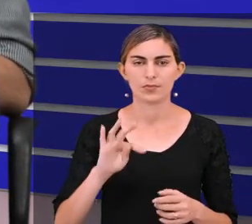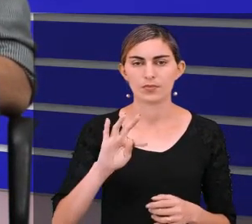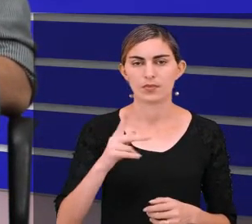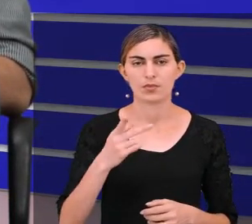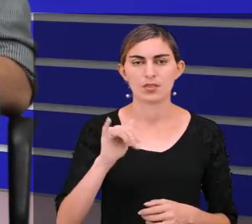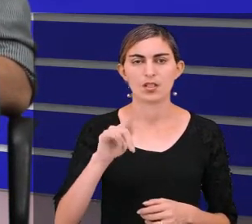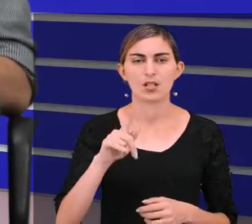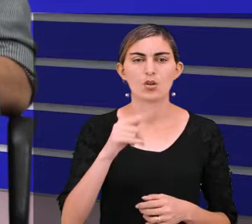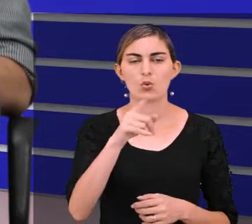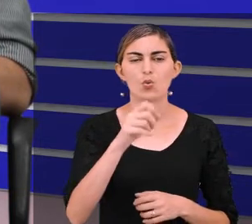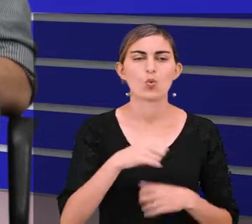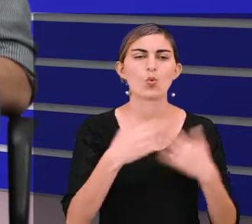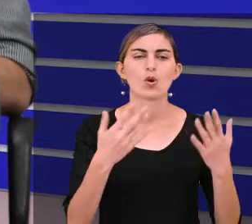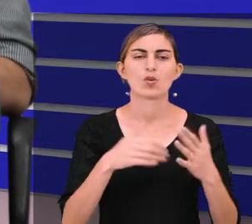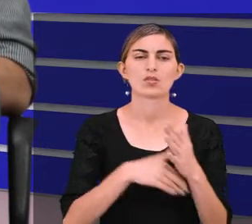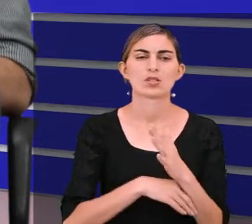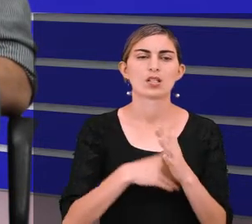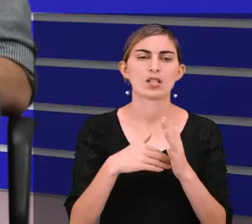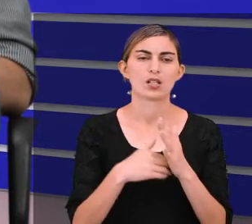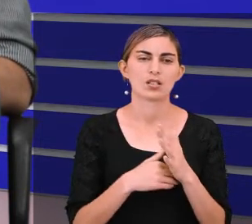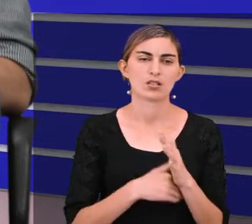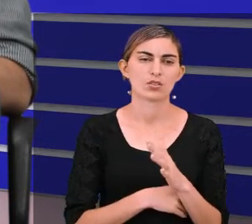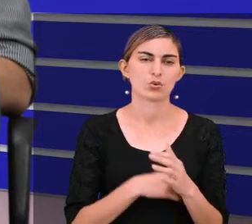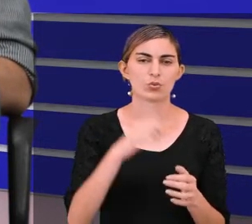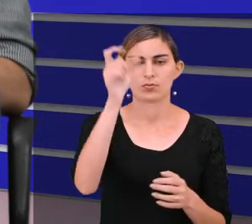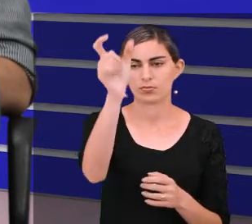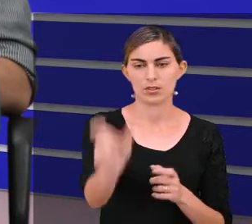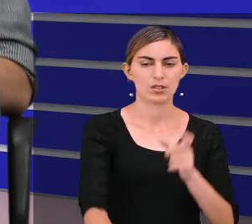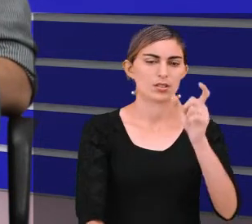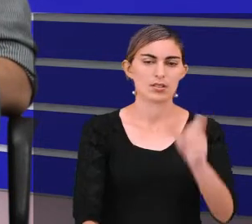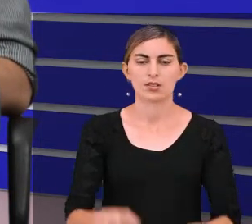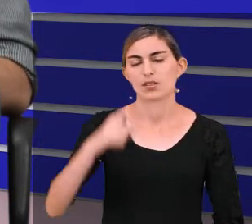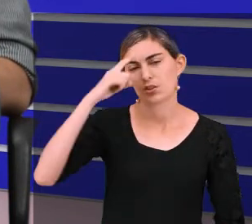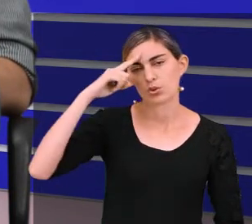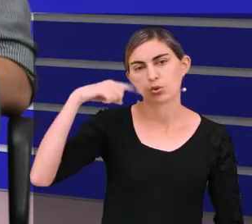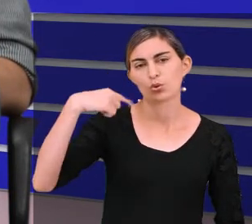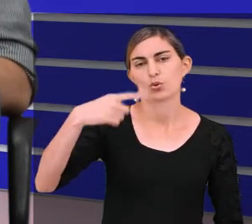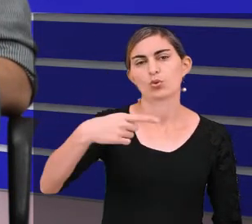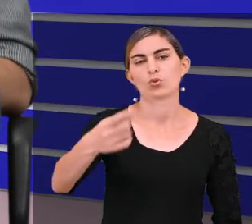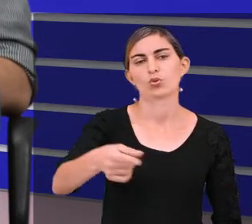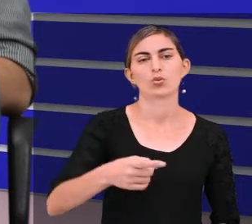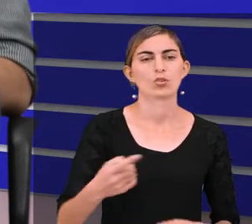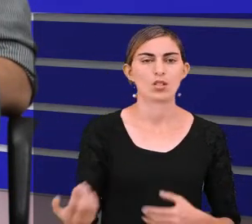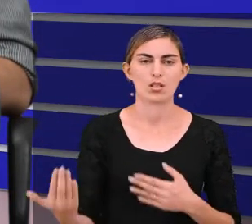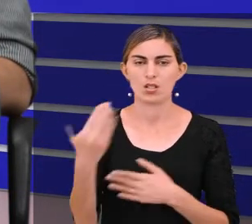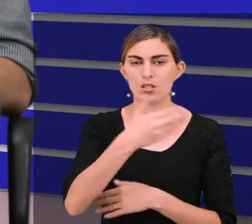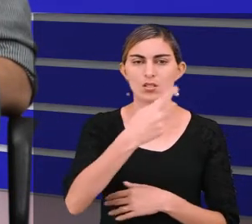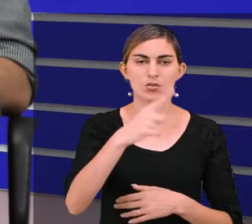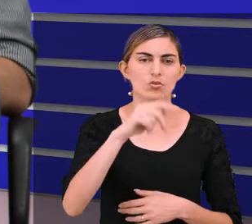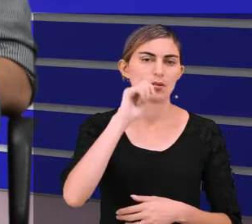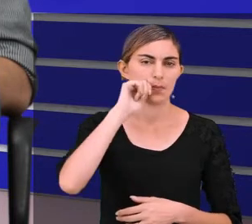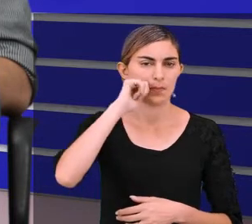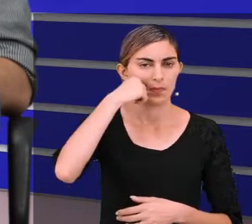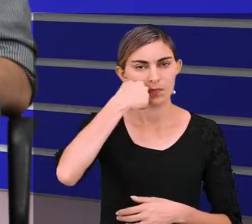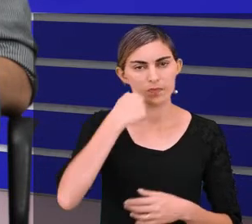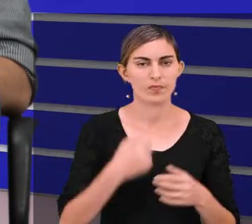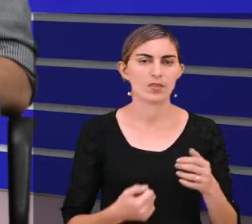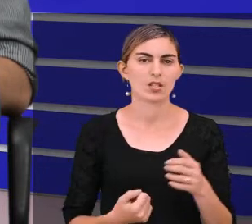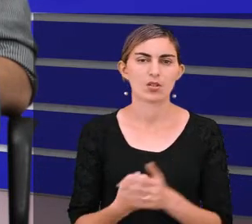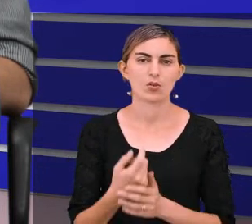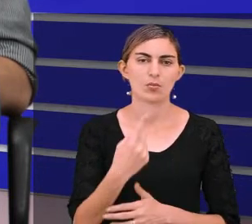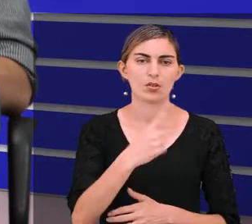Tiago, então, qual o segredo para o cliente, todo dia, a sua padaria e comprar os seus produtos?